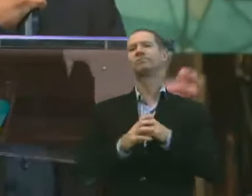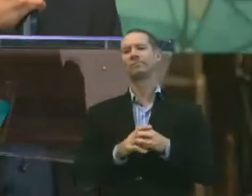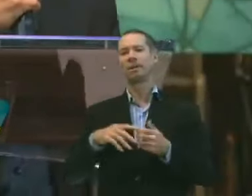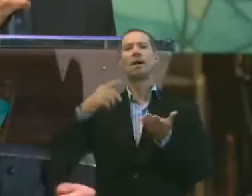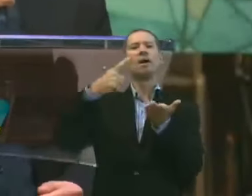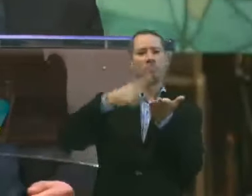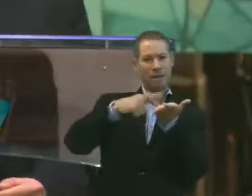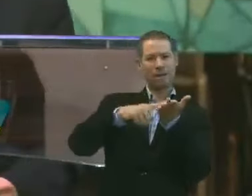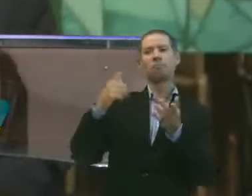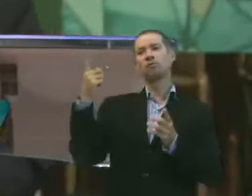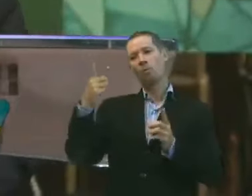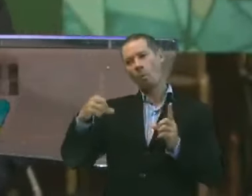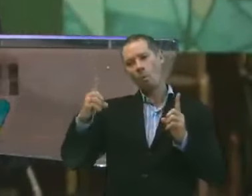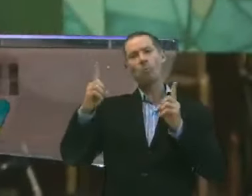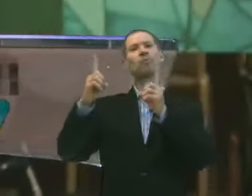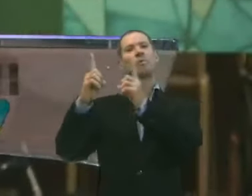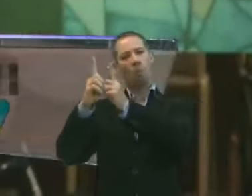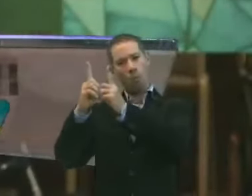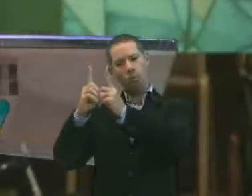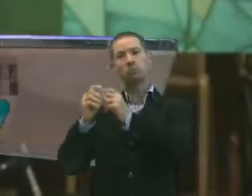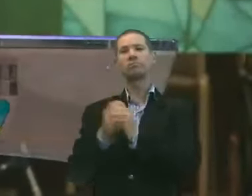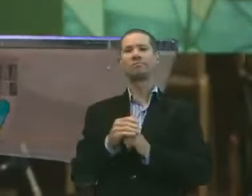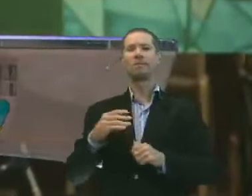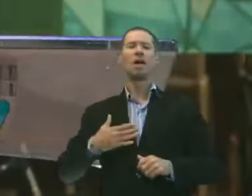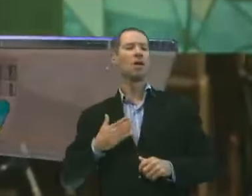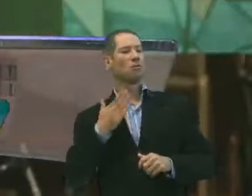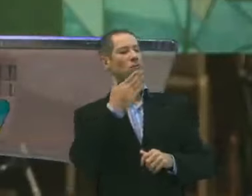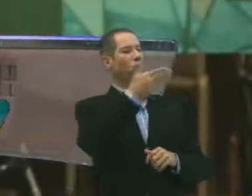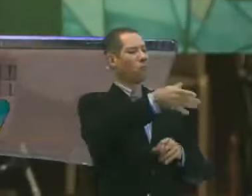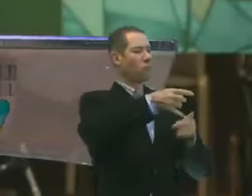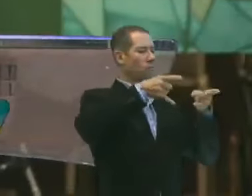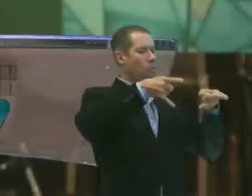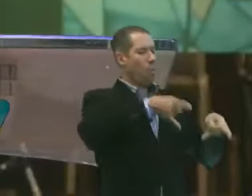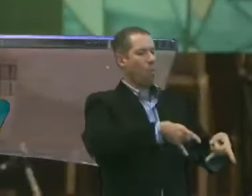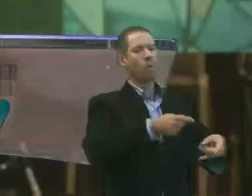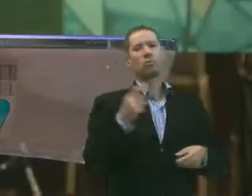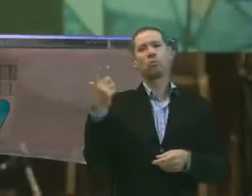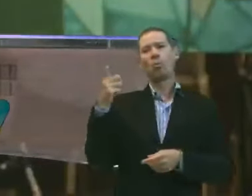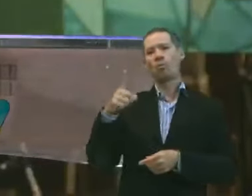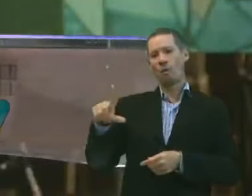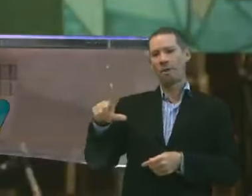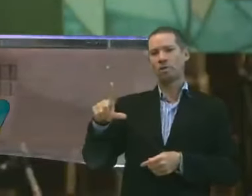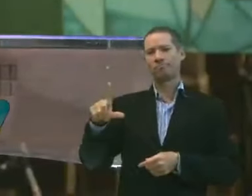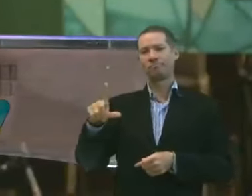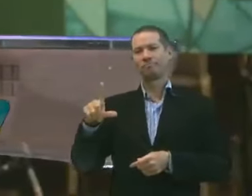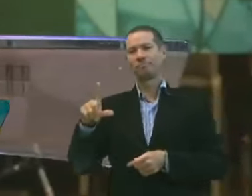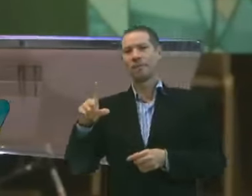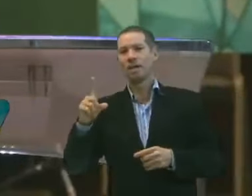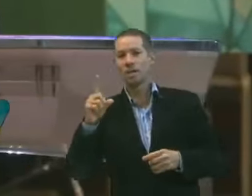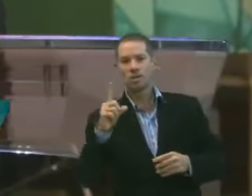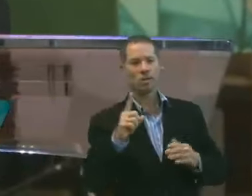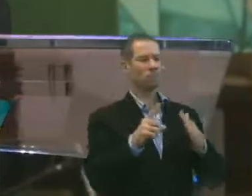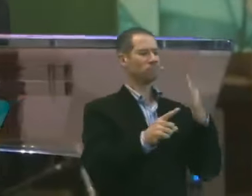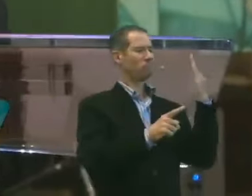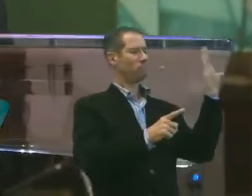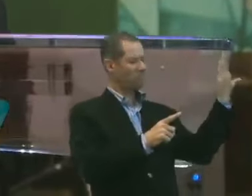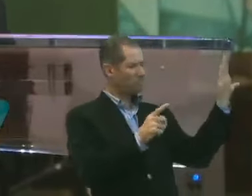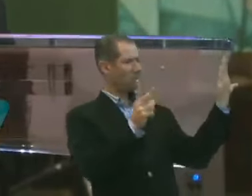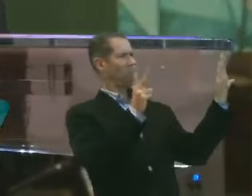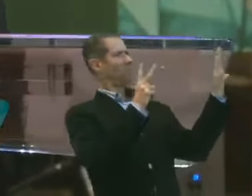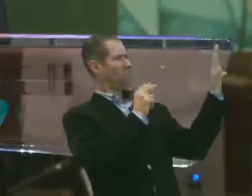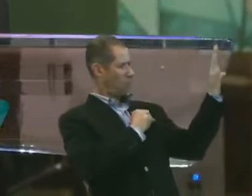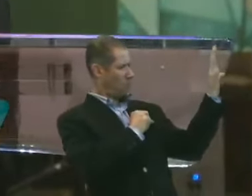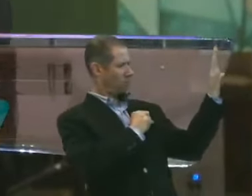Marcamos outros encontros. Eu fui para o meu quarto novamente. Cheguei na frente do espelho. E nossa.